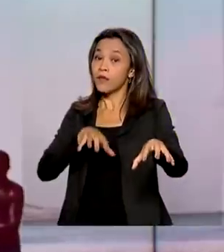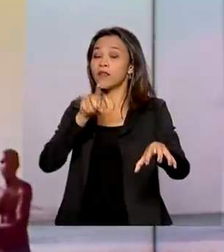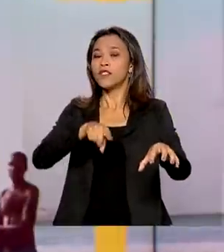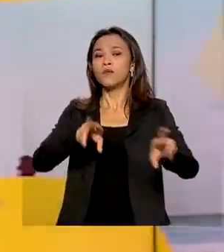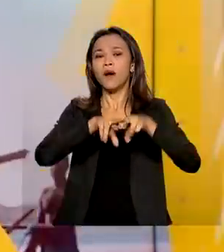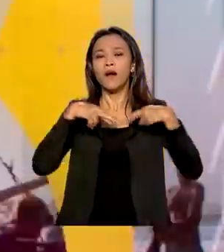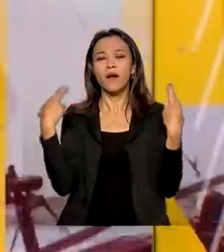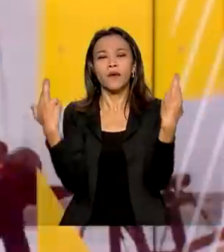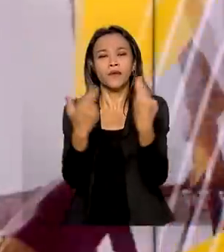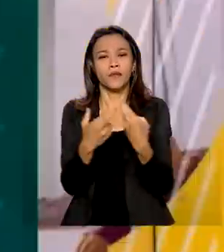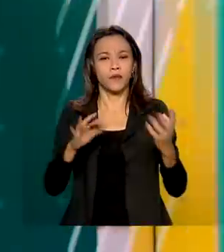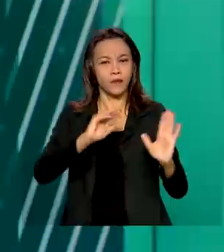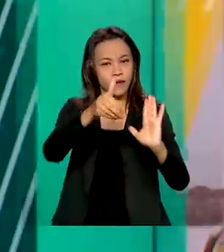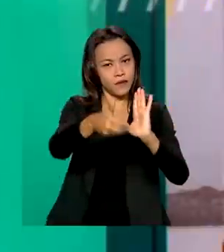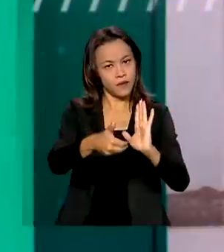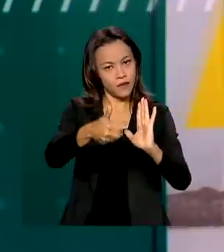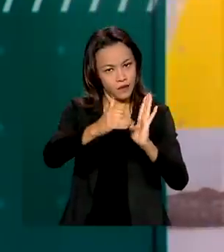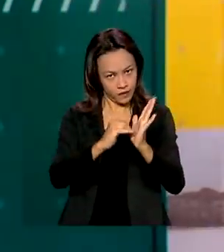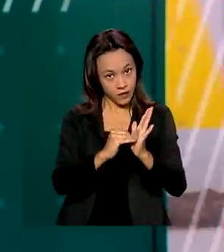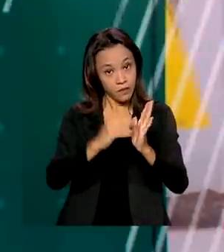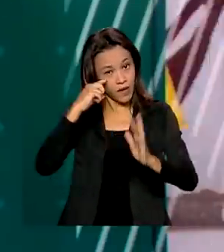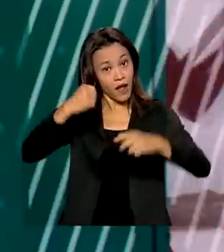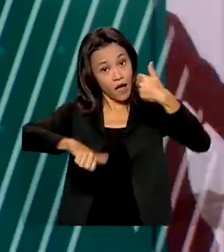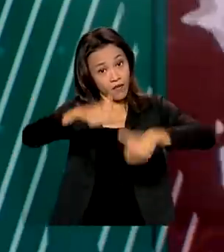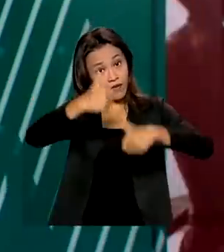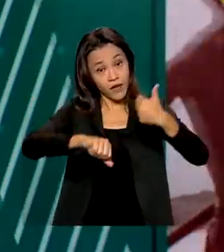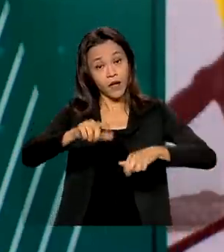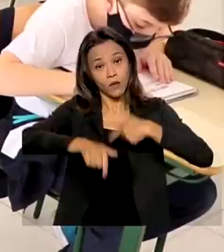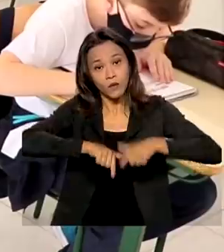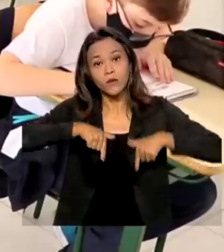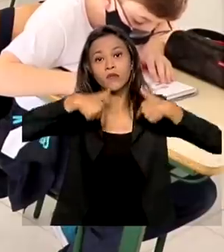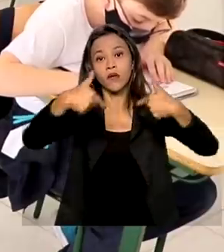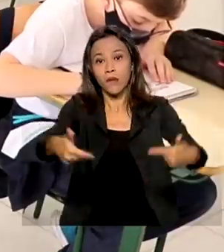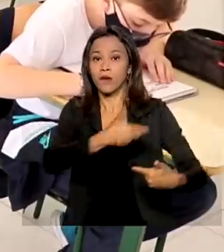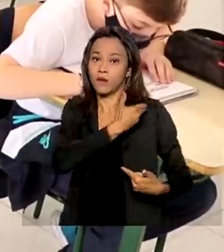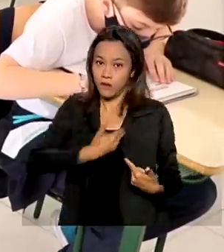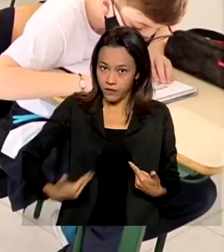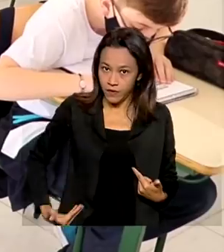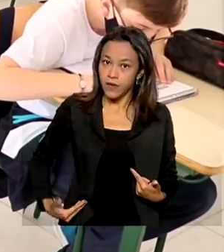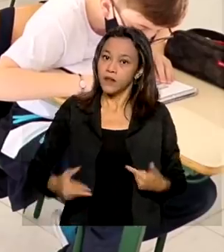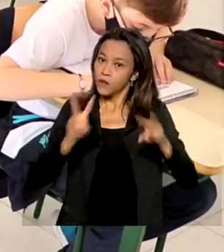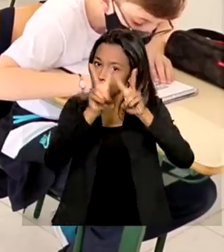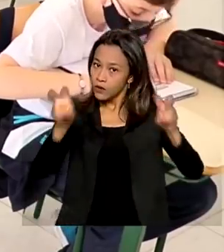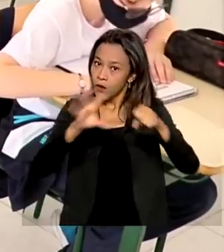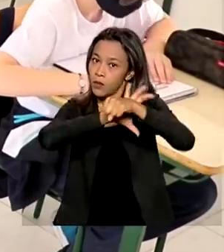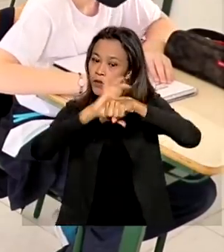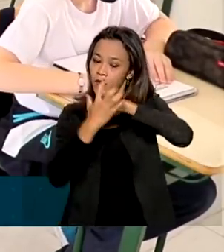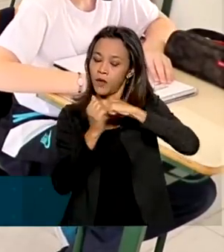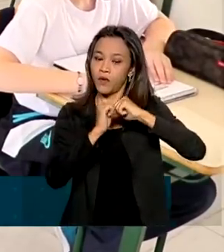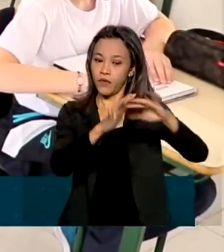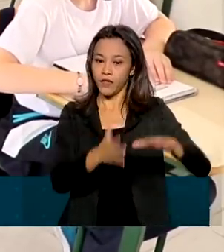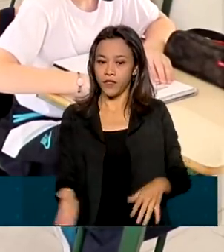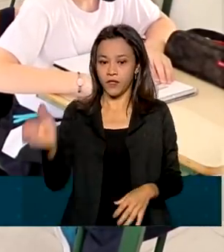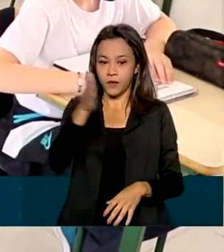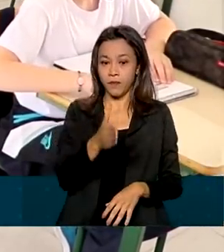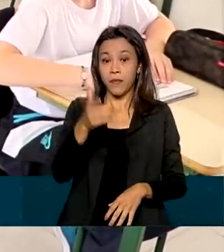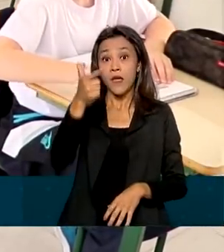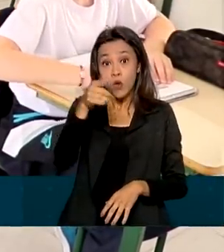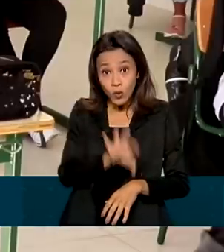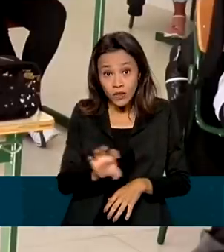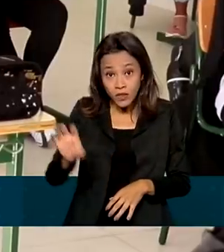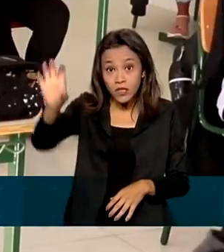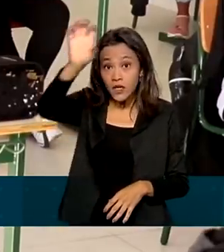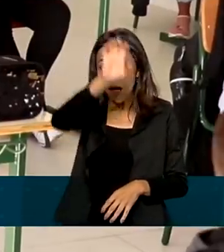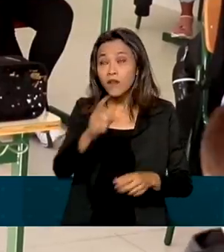para avaliar as ações do governo no combate à Covid-19. Com cada vez mais estados retomando as aulas